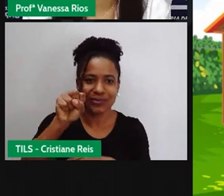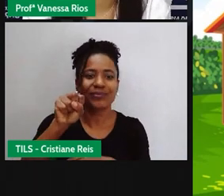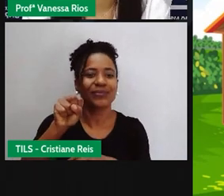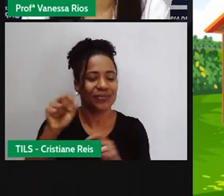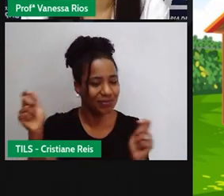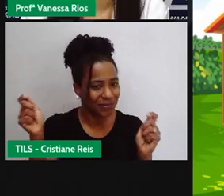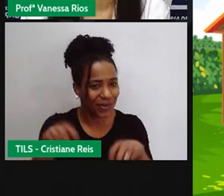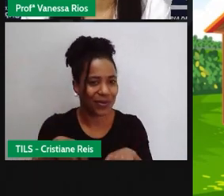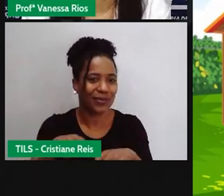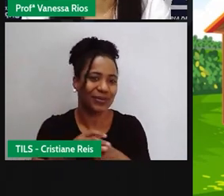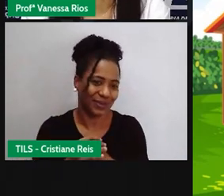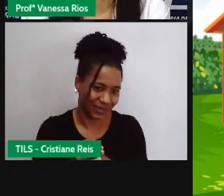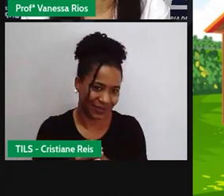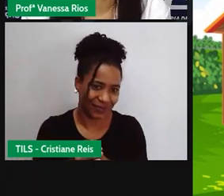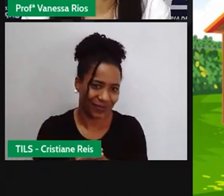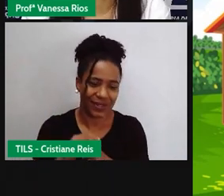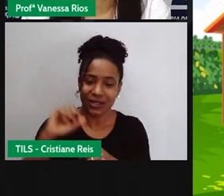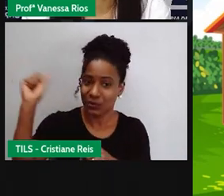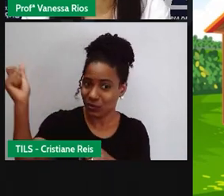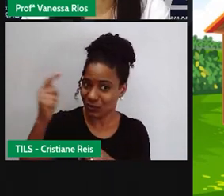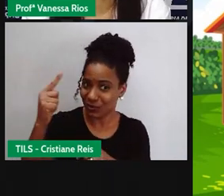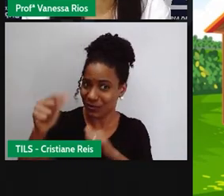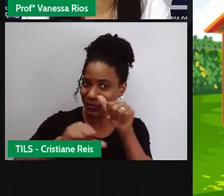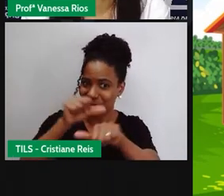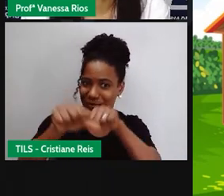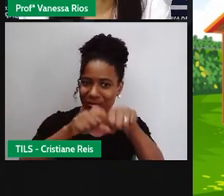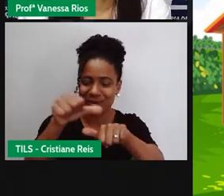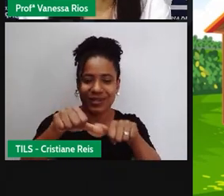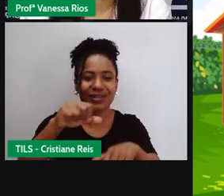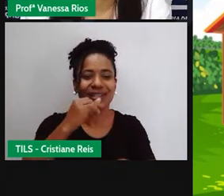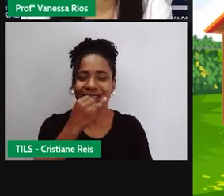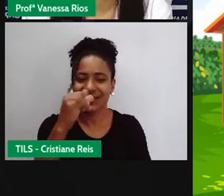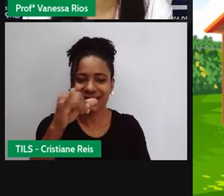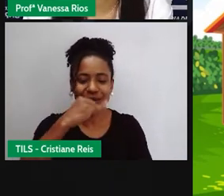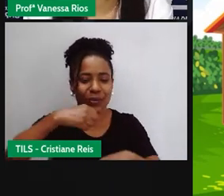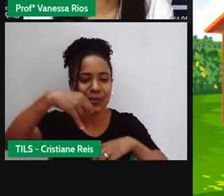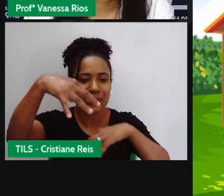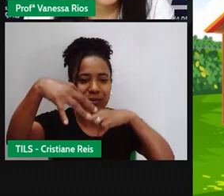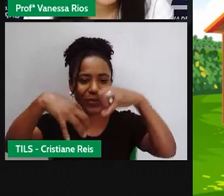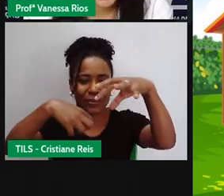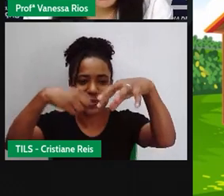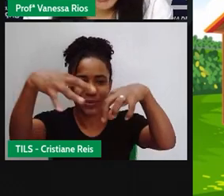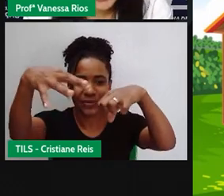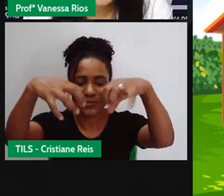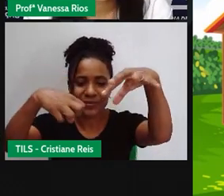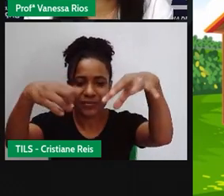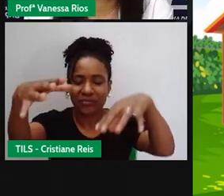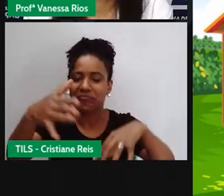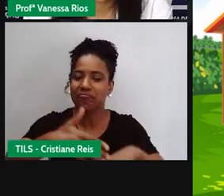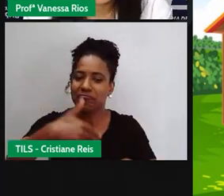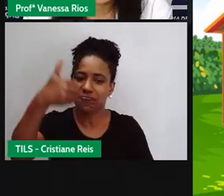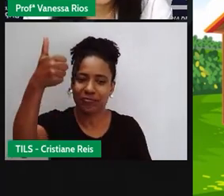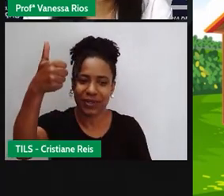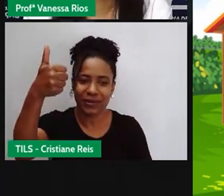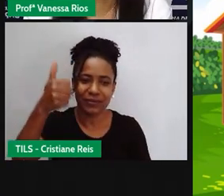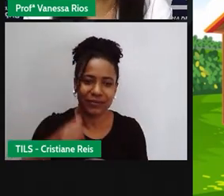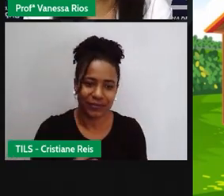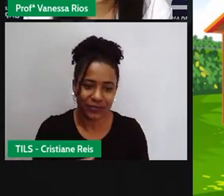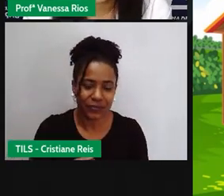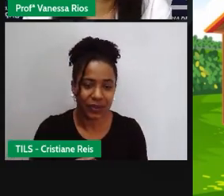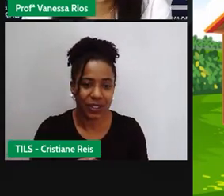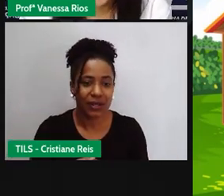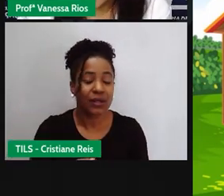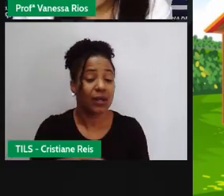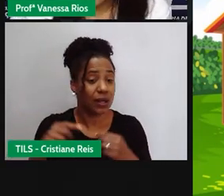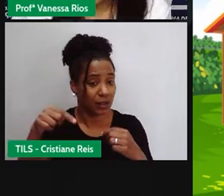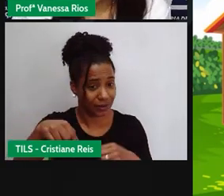conversão da energia solar em energia elétrica para se melhor aproveitar os recursos que se tem tanto, né, principalmente